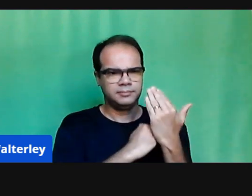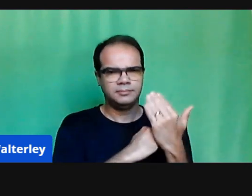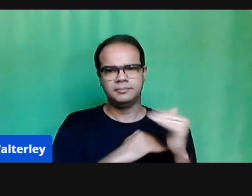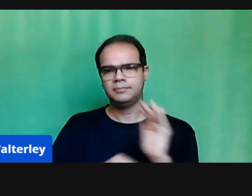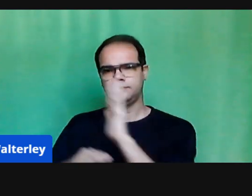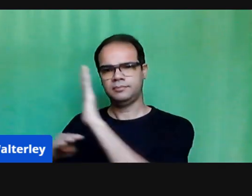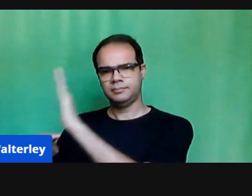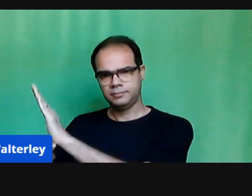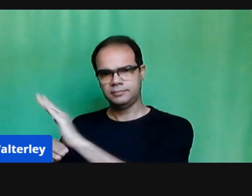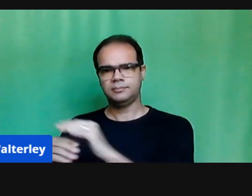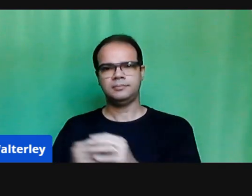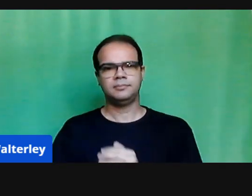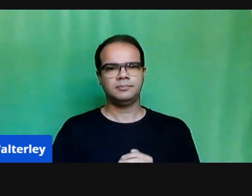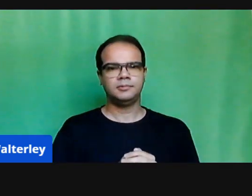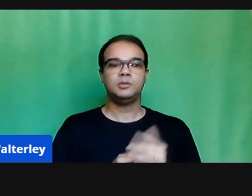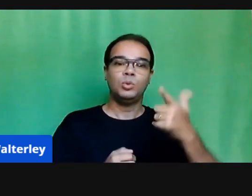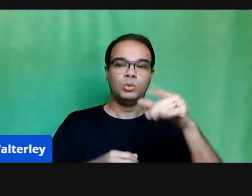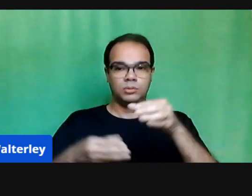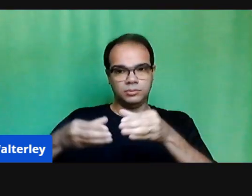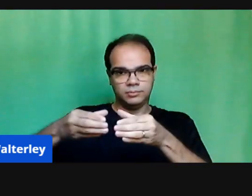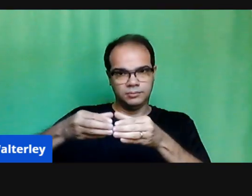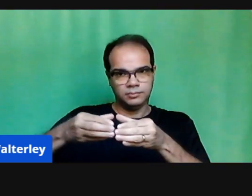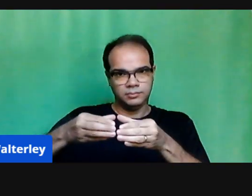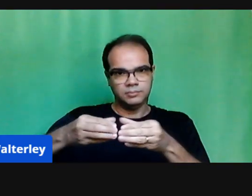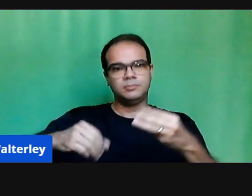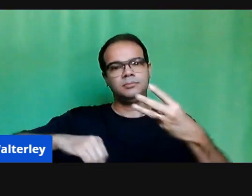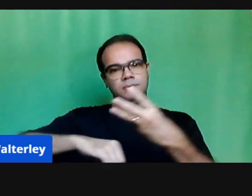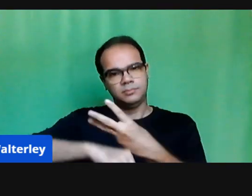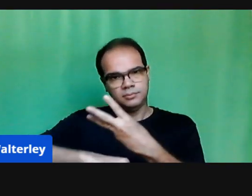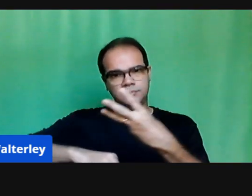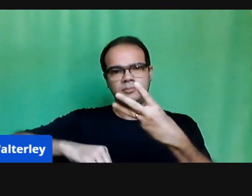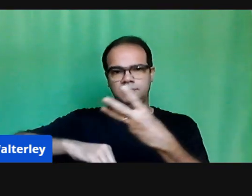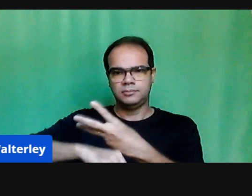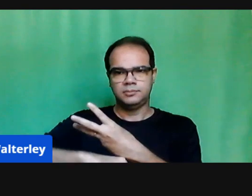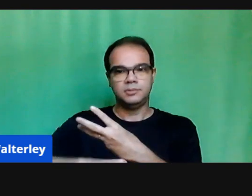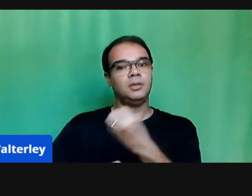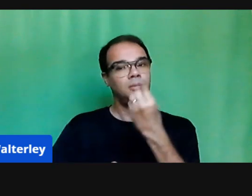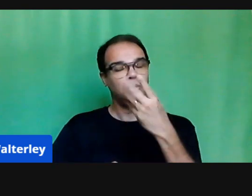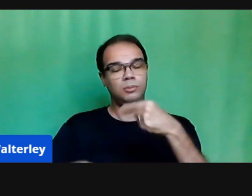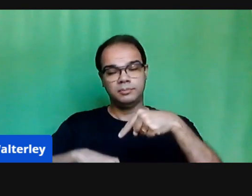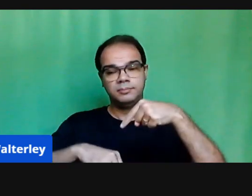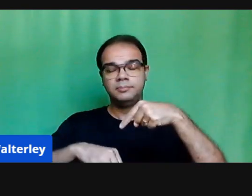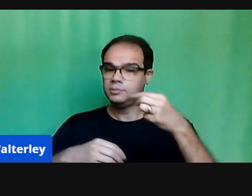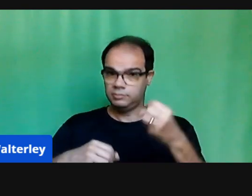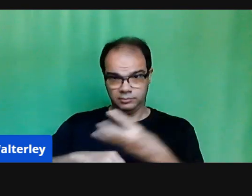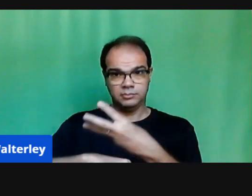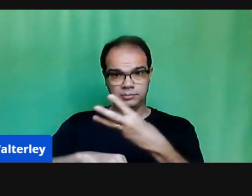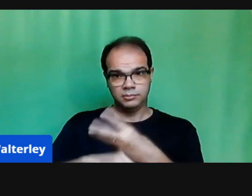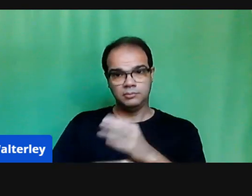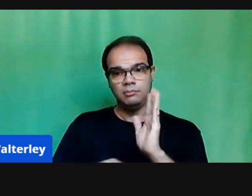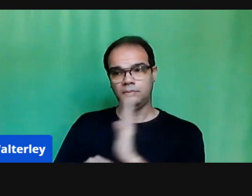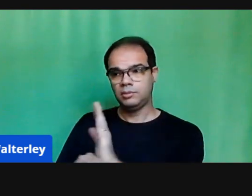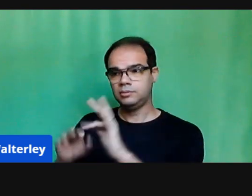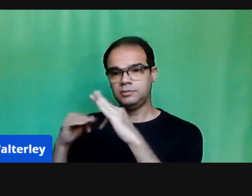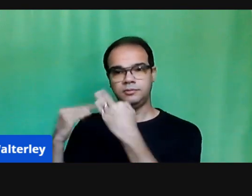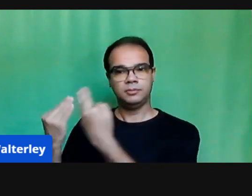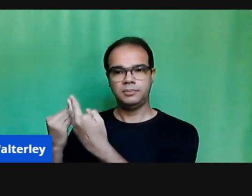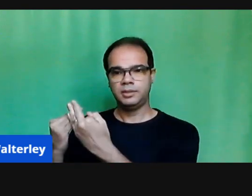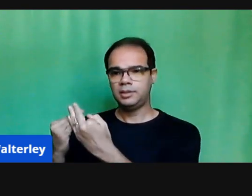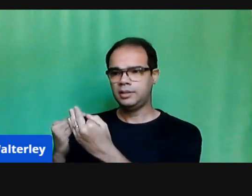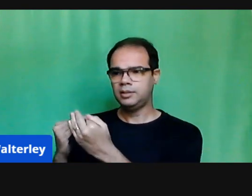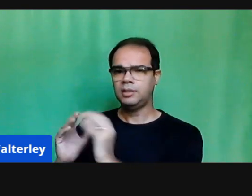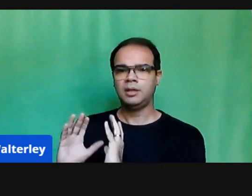Optamos pelo grupo de WhatsApp, porque era o que mais fazia com que a gente atingisse as nossas famílias. E não